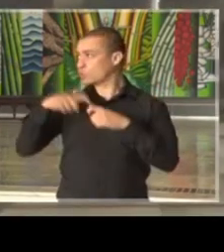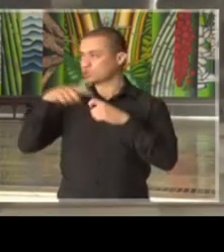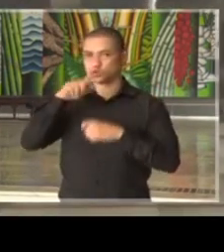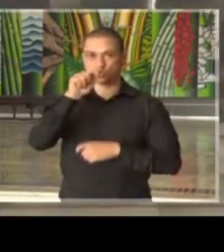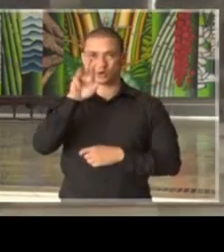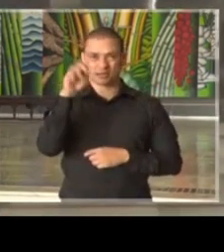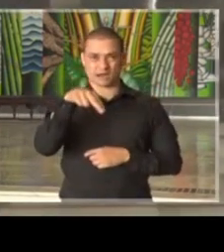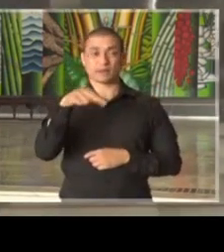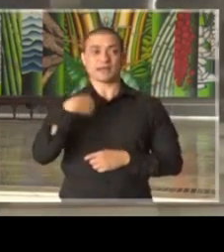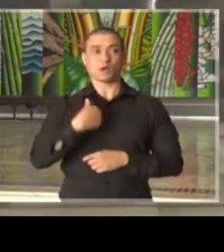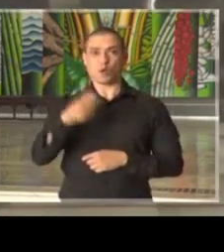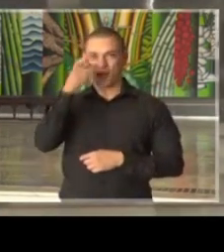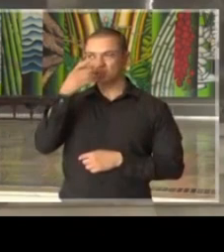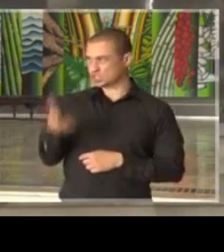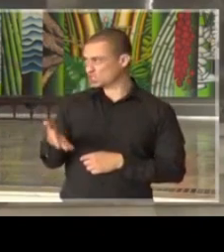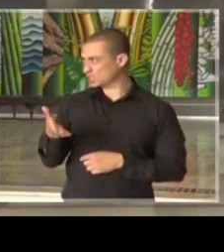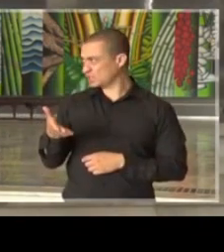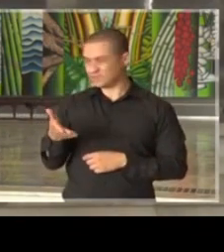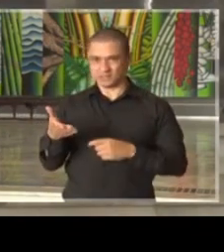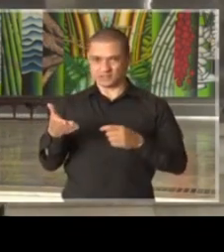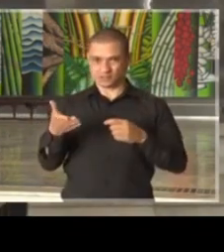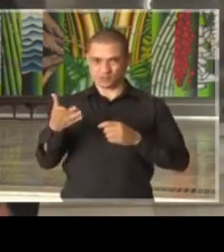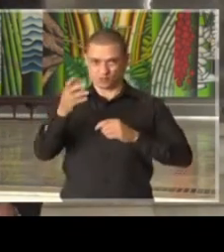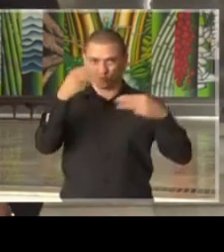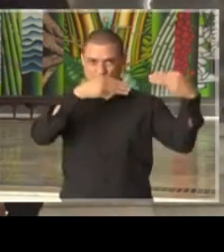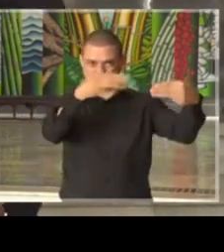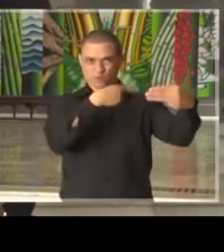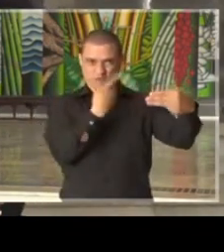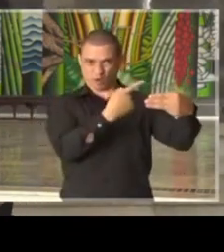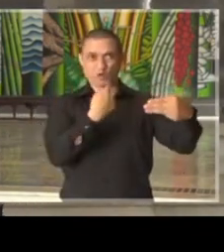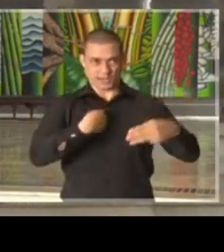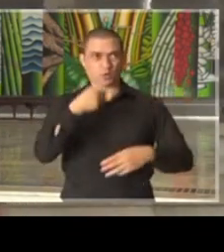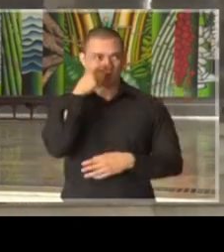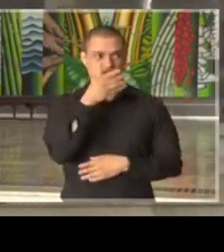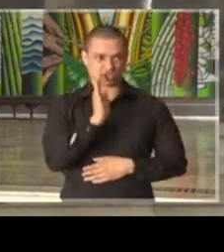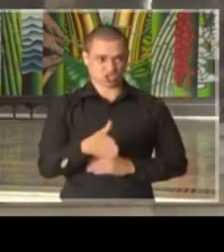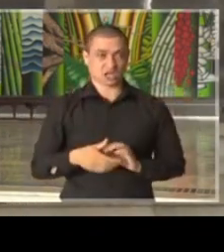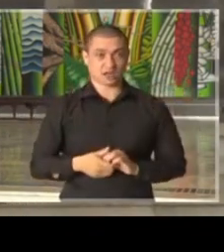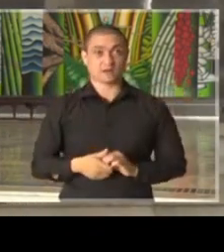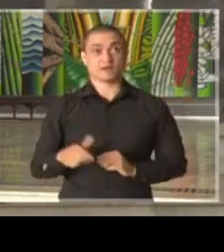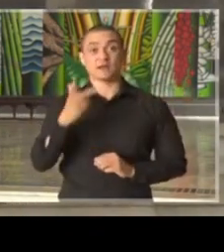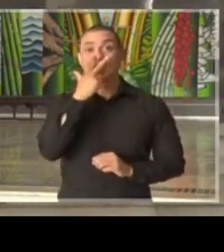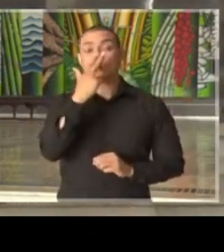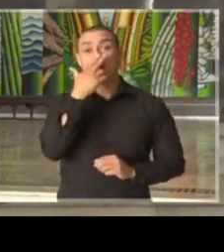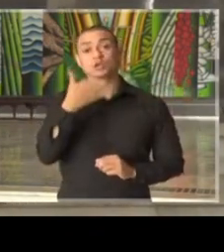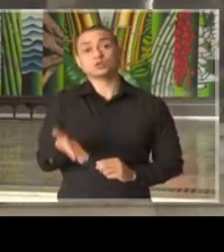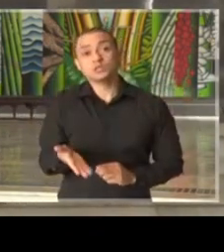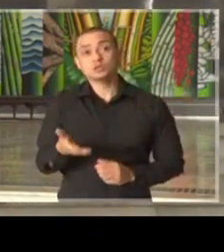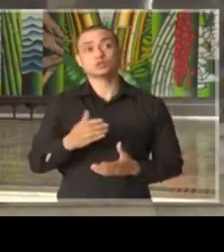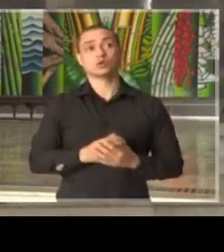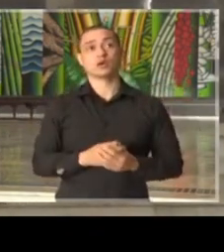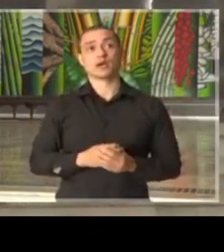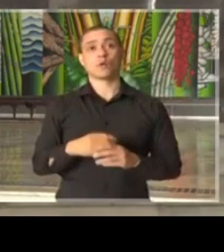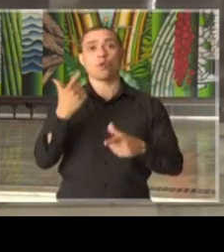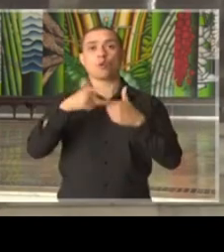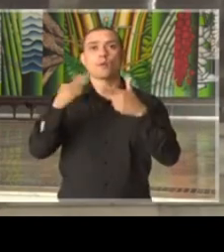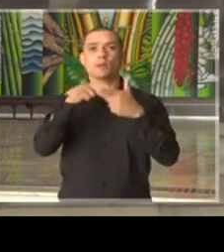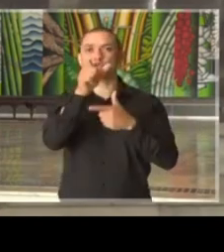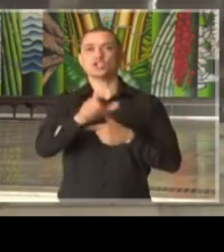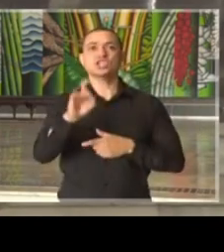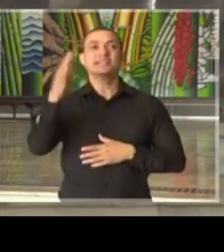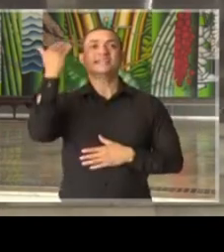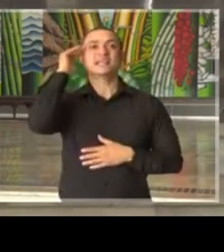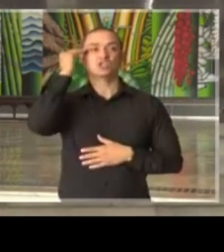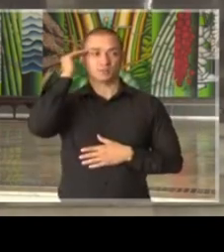esse momento que ele colocou a essa situação e acho que é uma questão até de entendimento. Eu